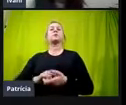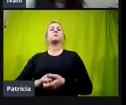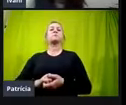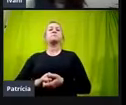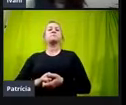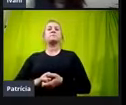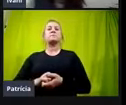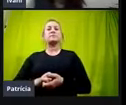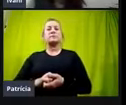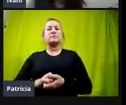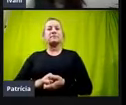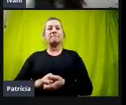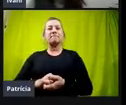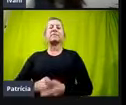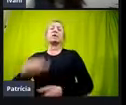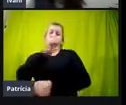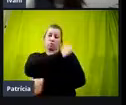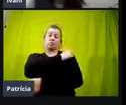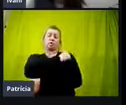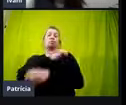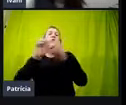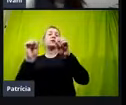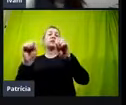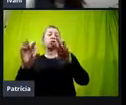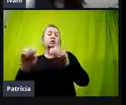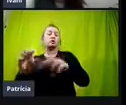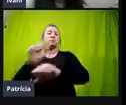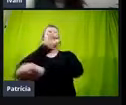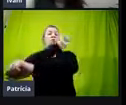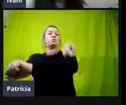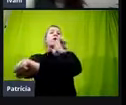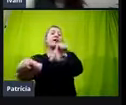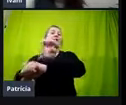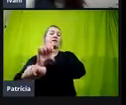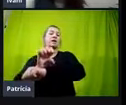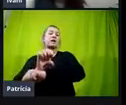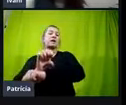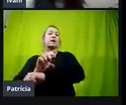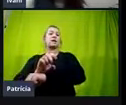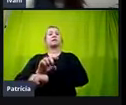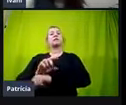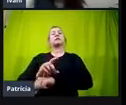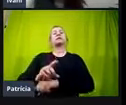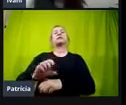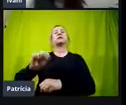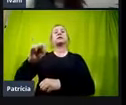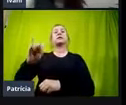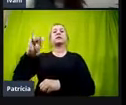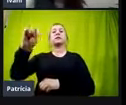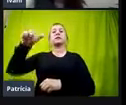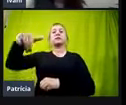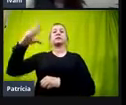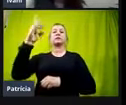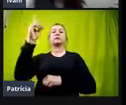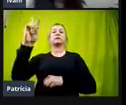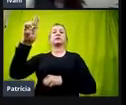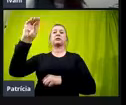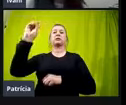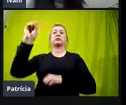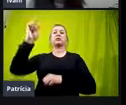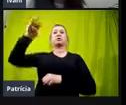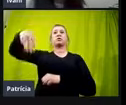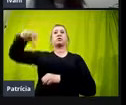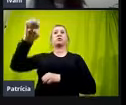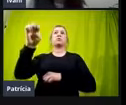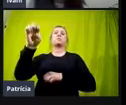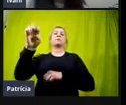menino no atendimento educacional especializado, que tem síndrome de ancha. E aí, eu fiz algumas propostas para ele,